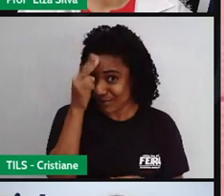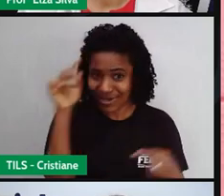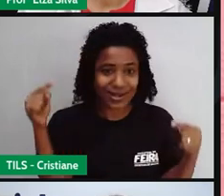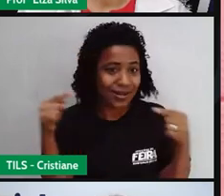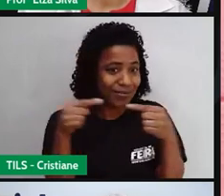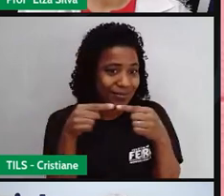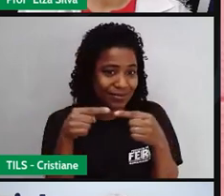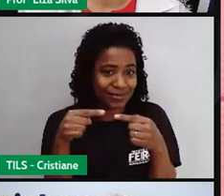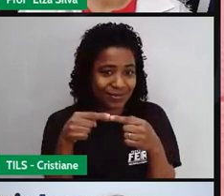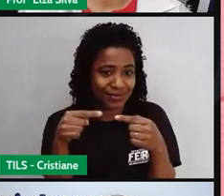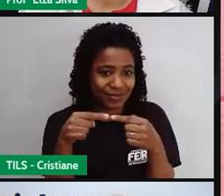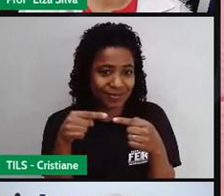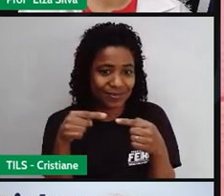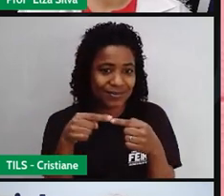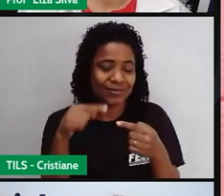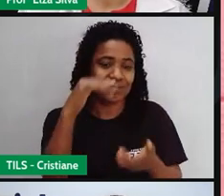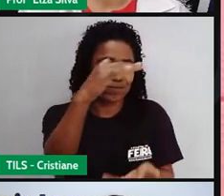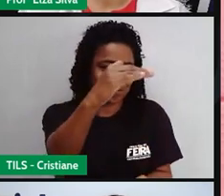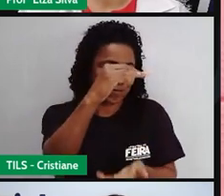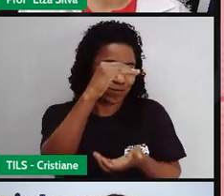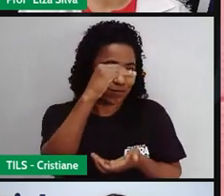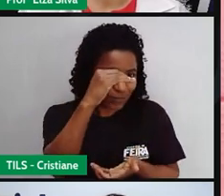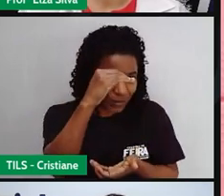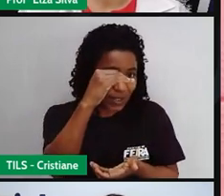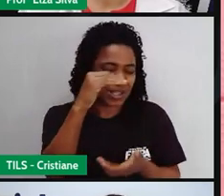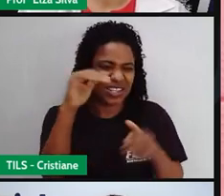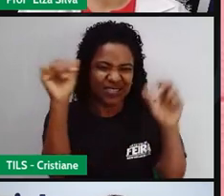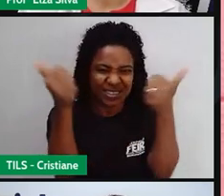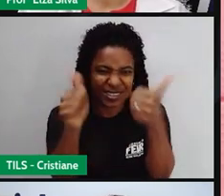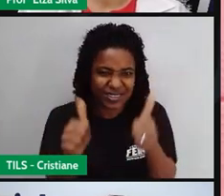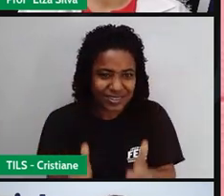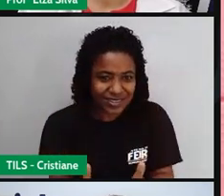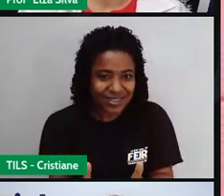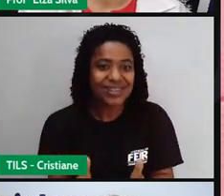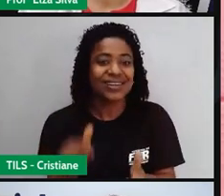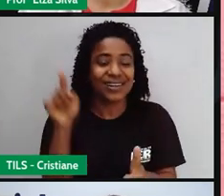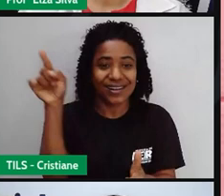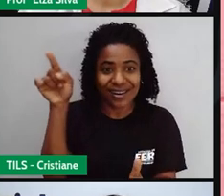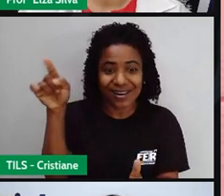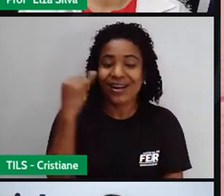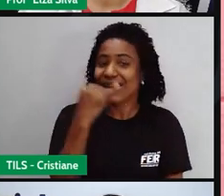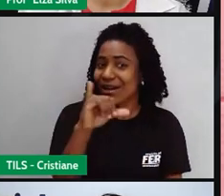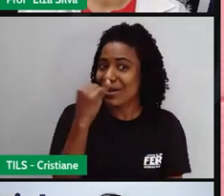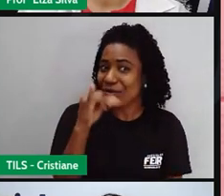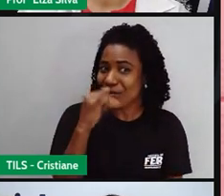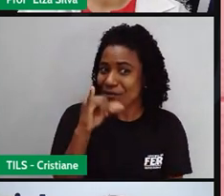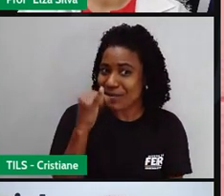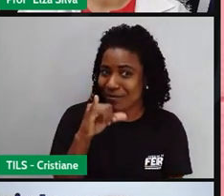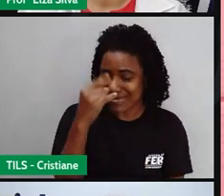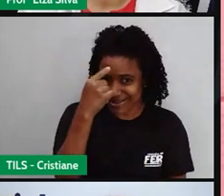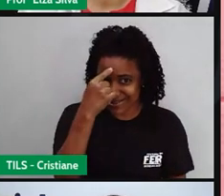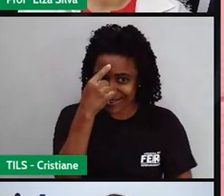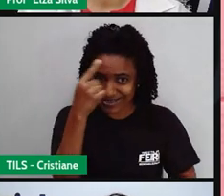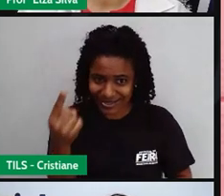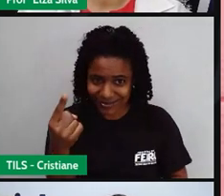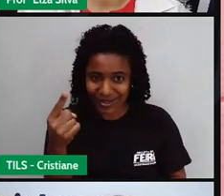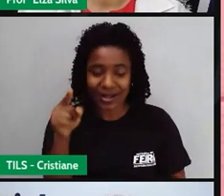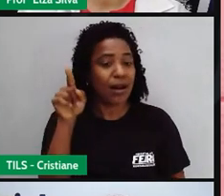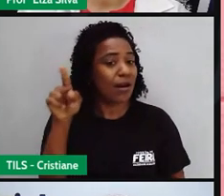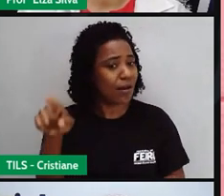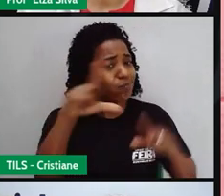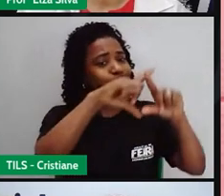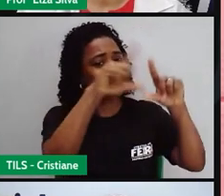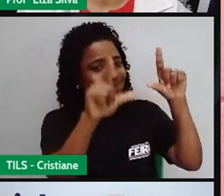histórico romano e de como isso foi se desenvolvendo. E aí, na África do Sul,